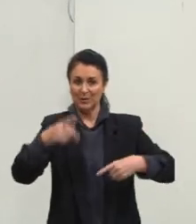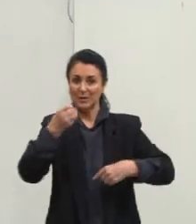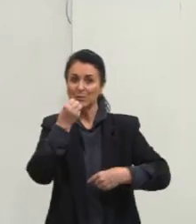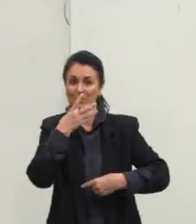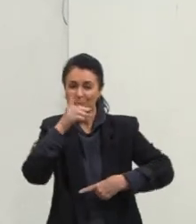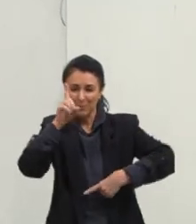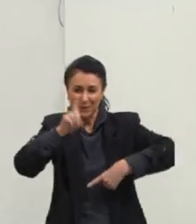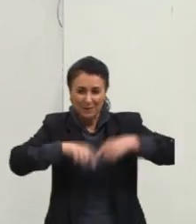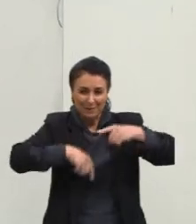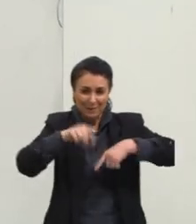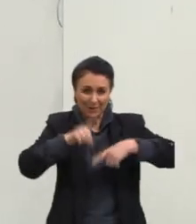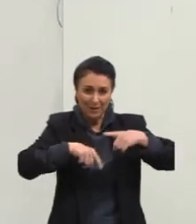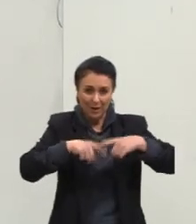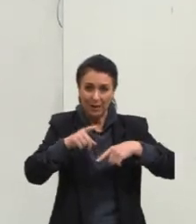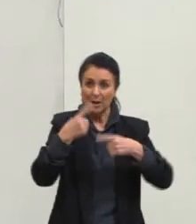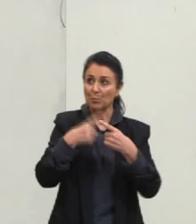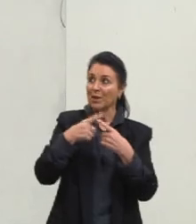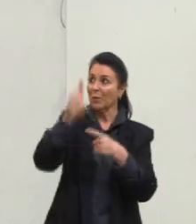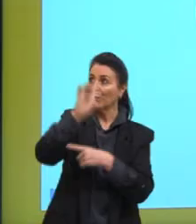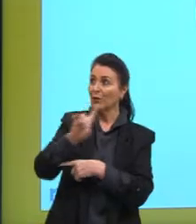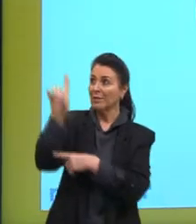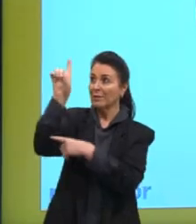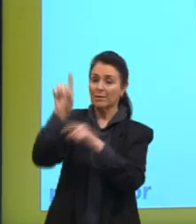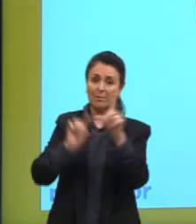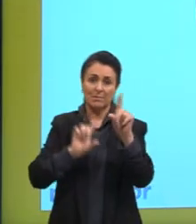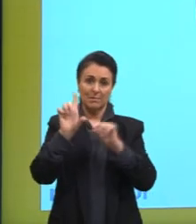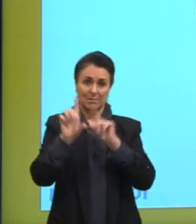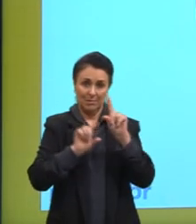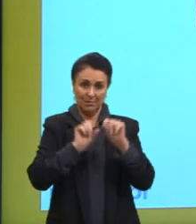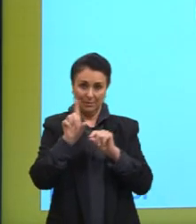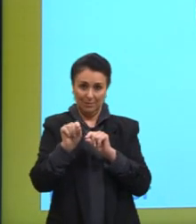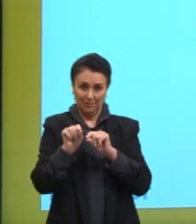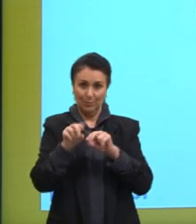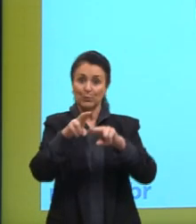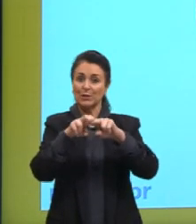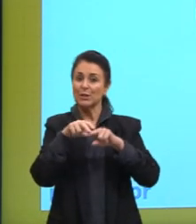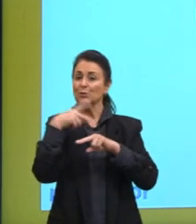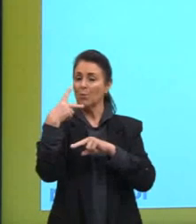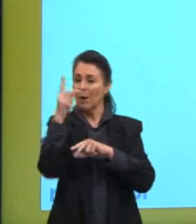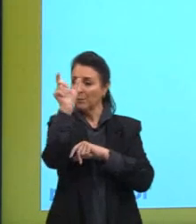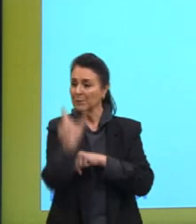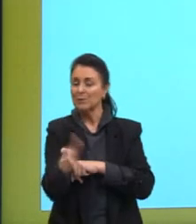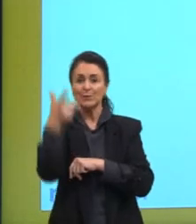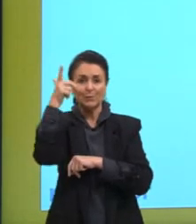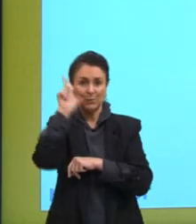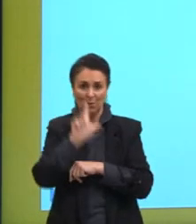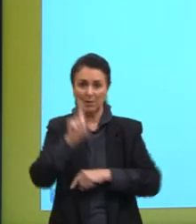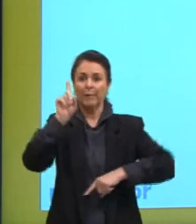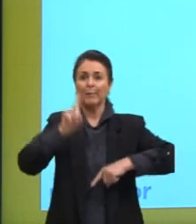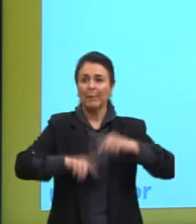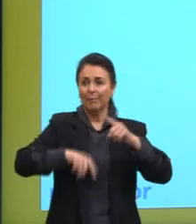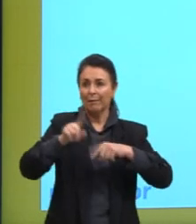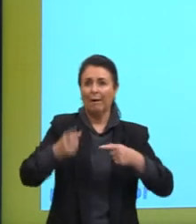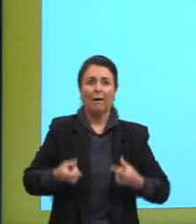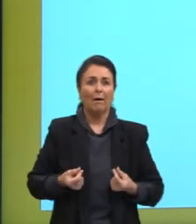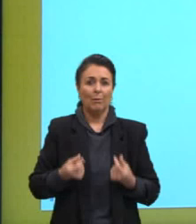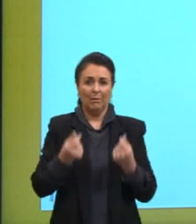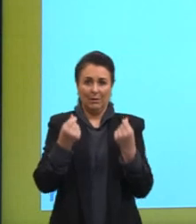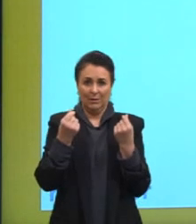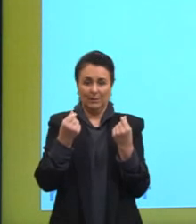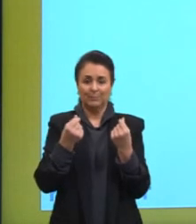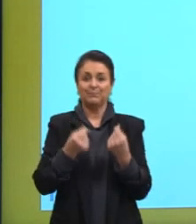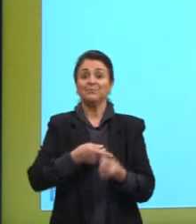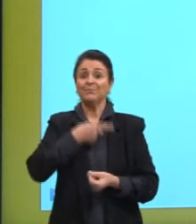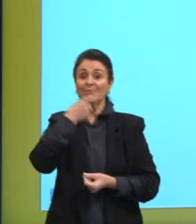escolhidos por Deus. Além, então, dessas outras, a gente falou um pouco do luteranismo, do